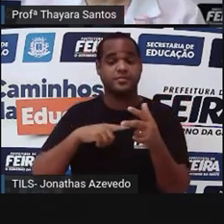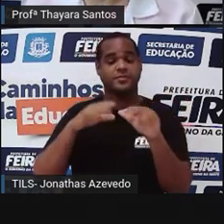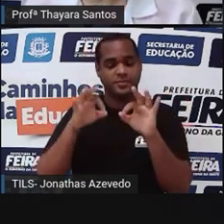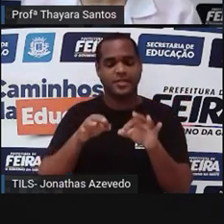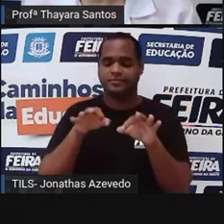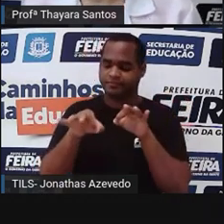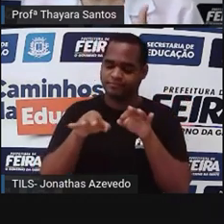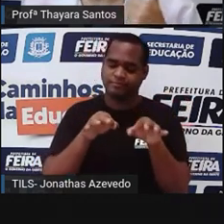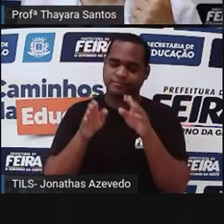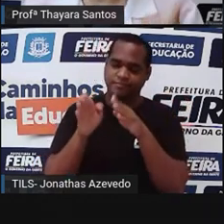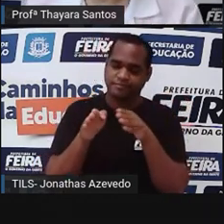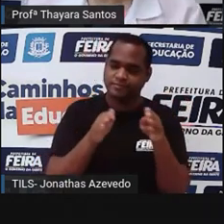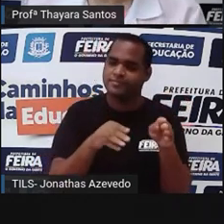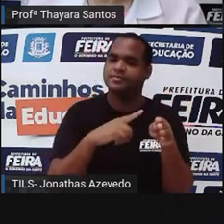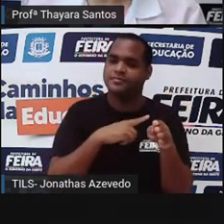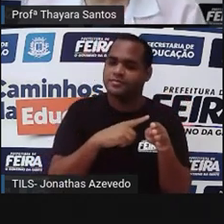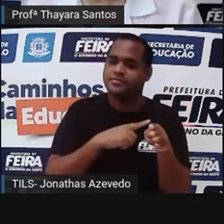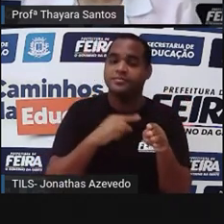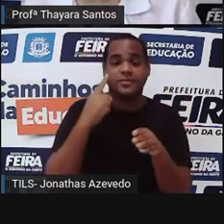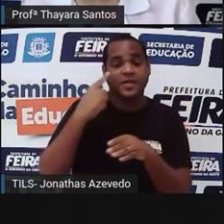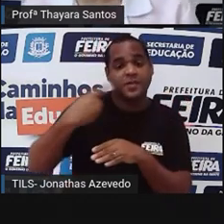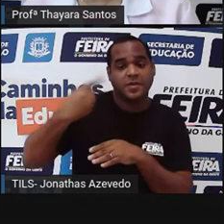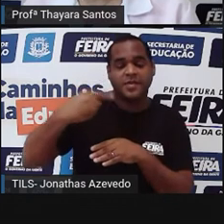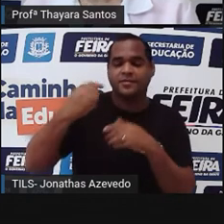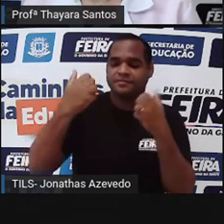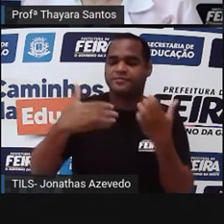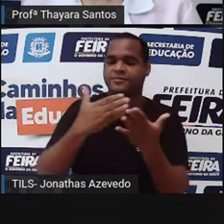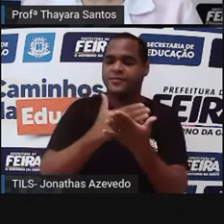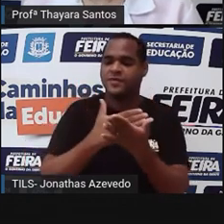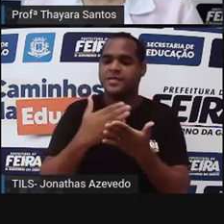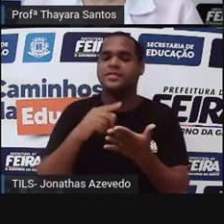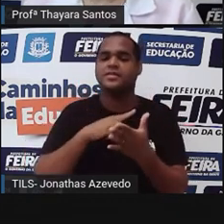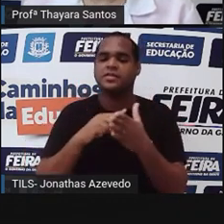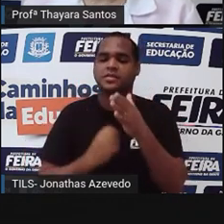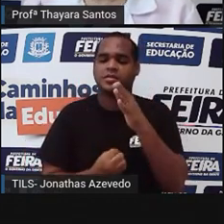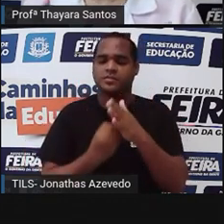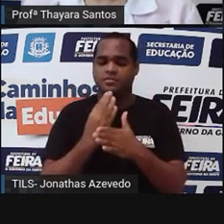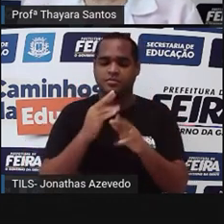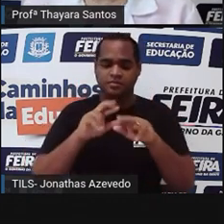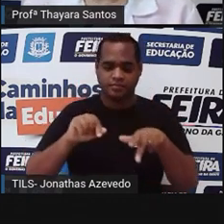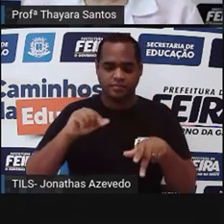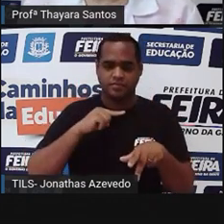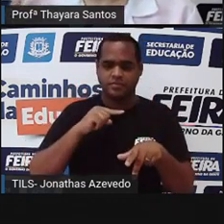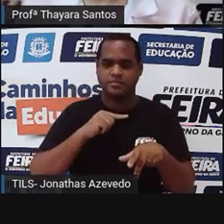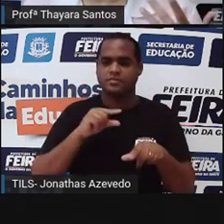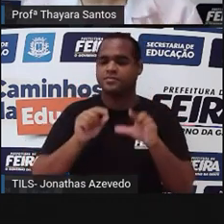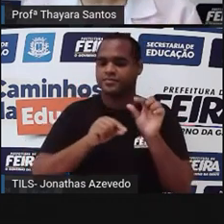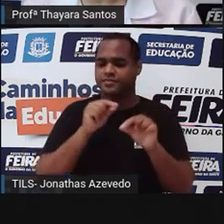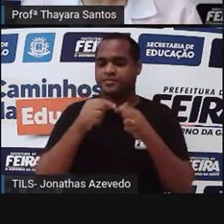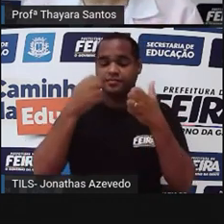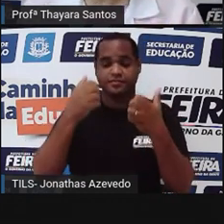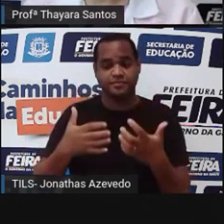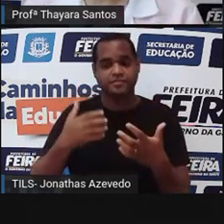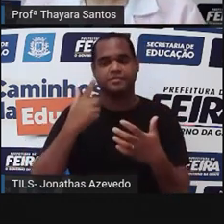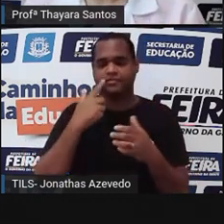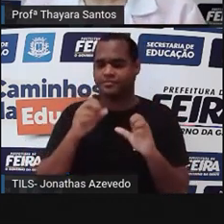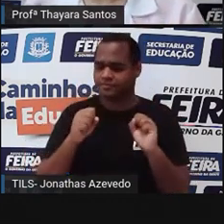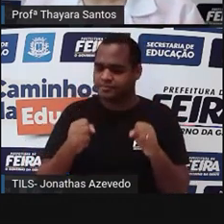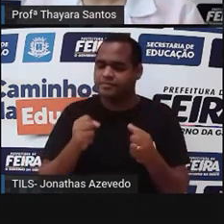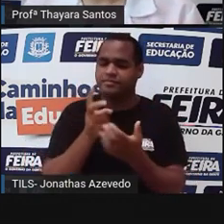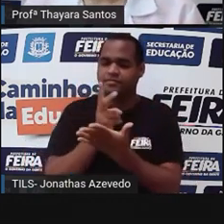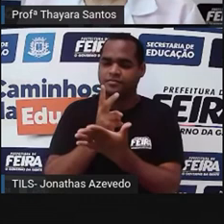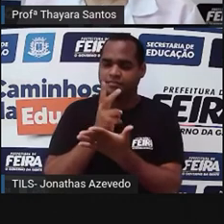da evolução. Então, primeiro teriam surgido os peixes. Esses peixes teriam permanecido durante muito tempo.